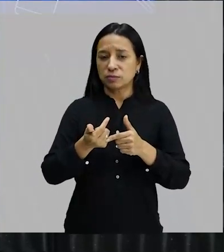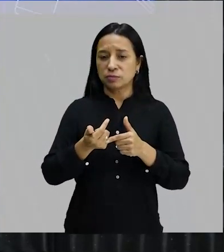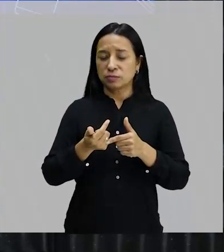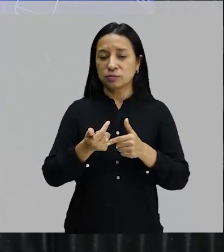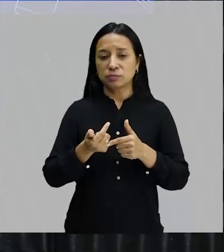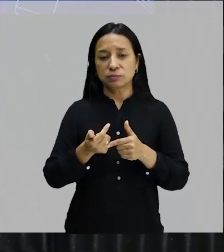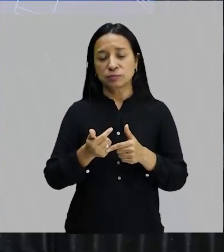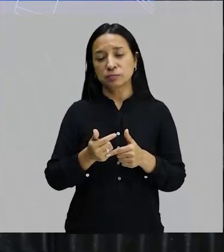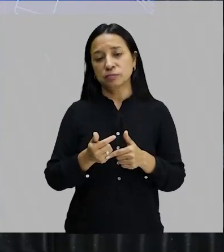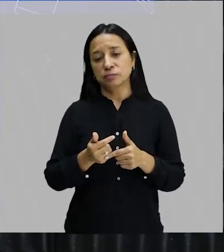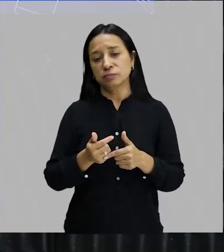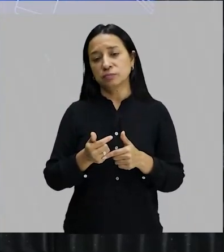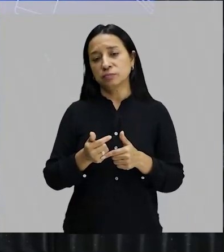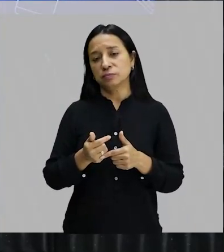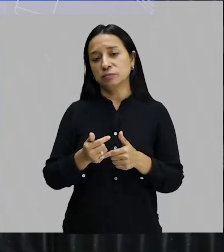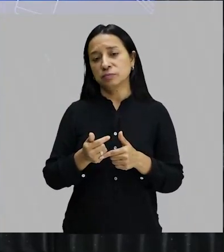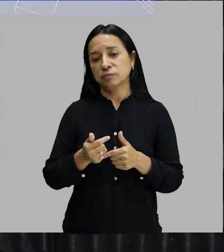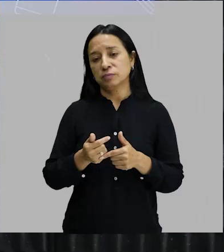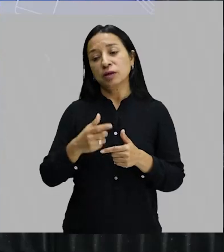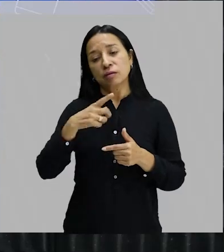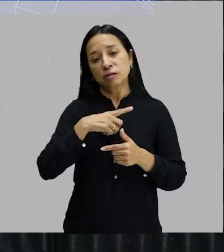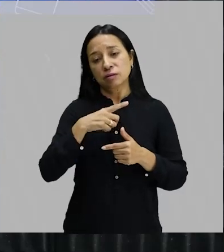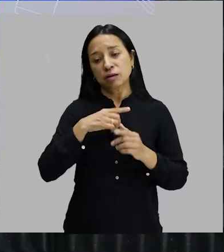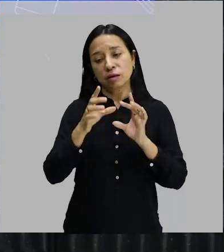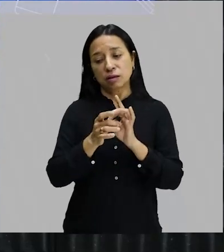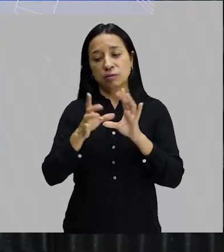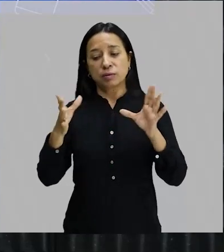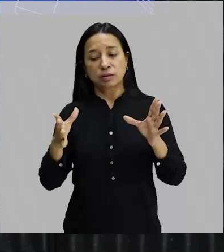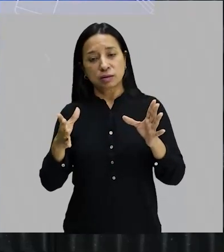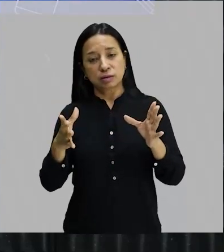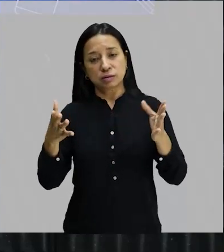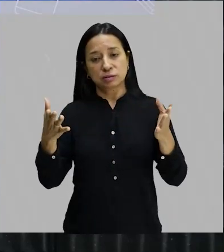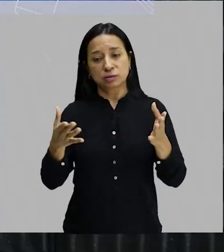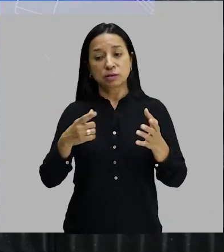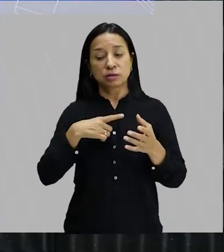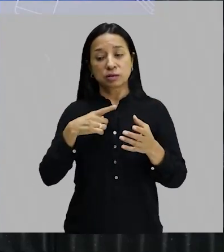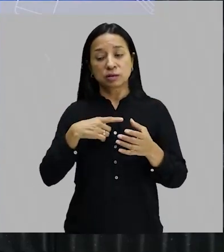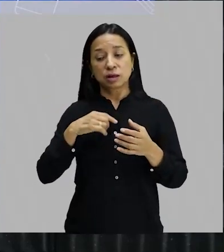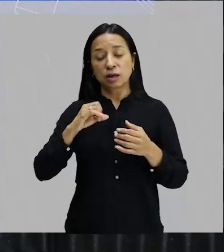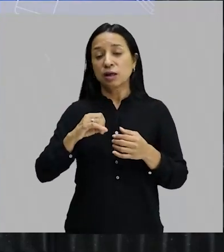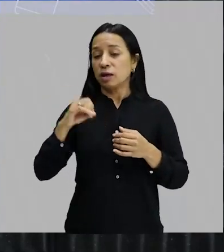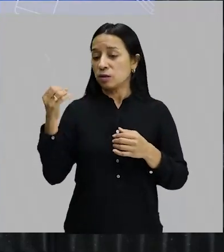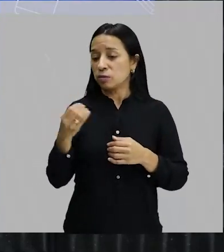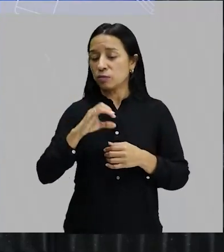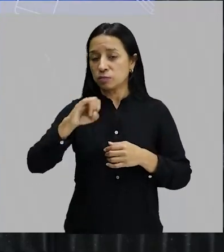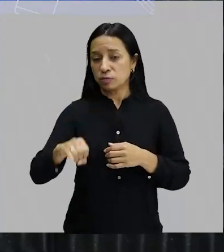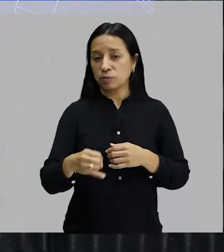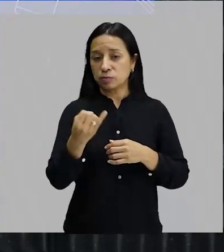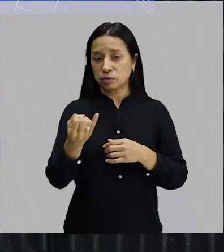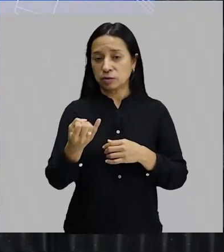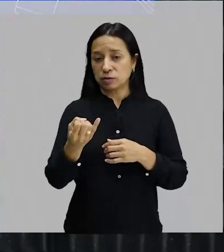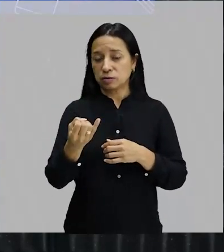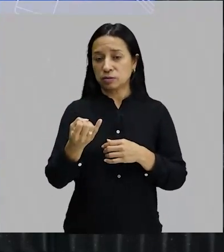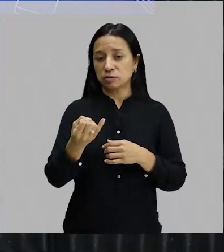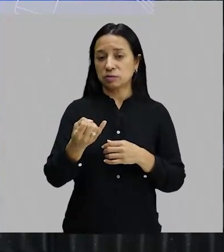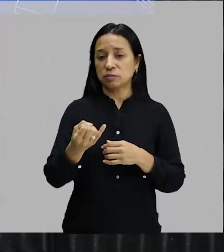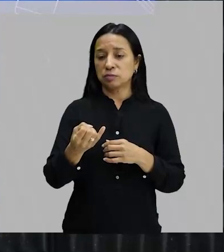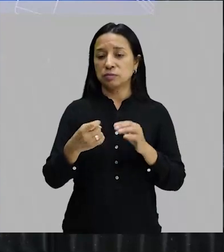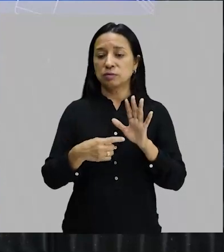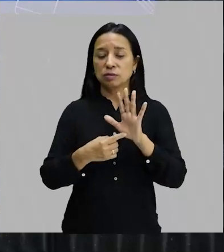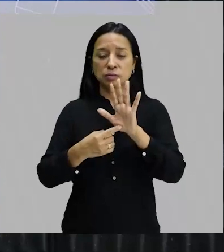metáfora, para que outros artistas tivessem a liberdade de criar novas possibilidades no país e colocar o Brasil no